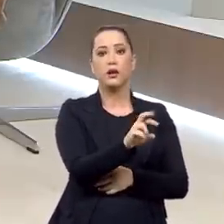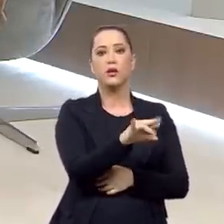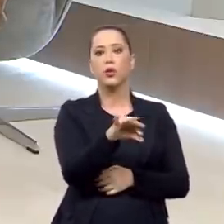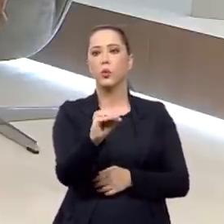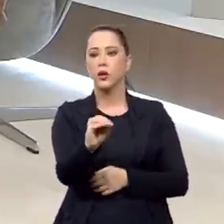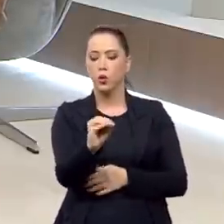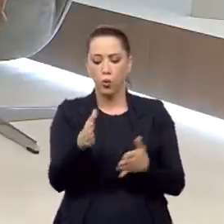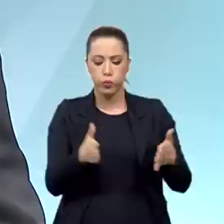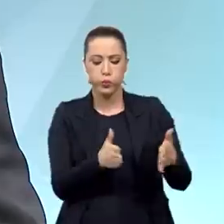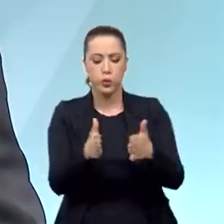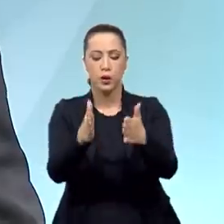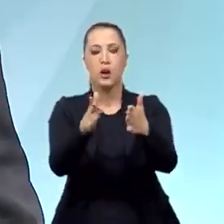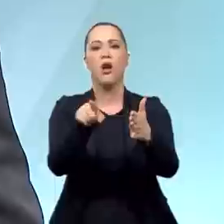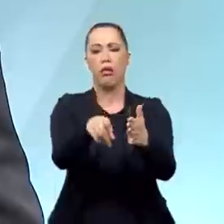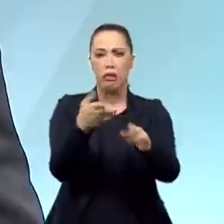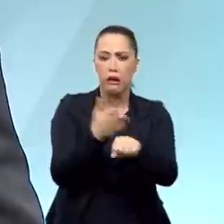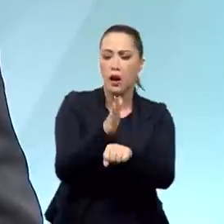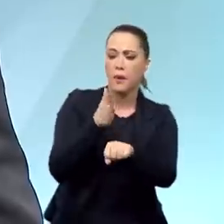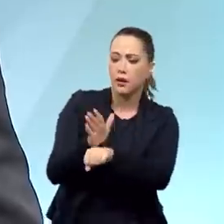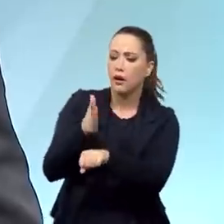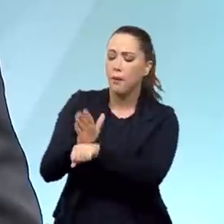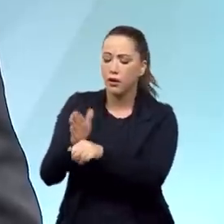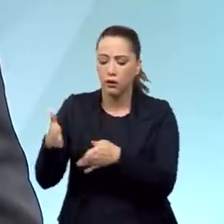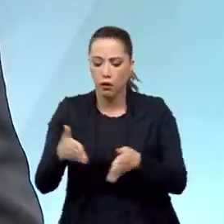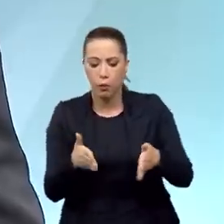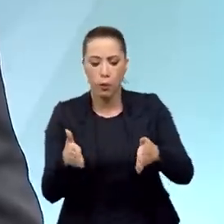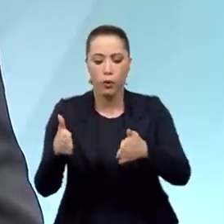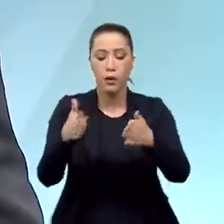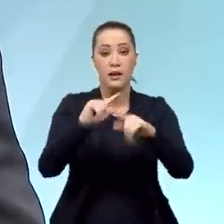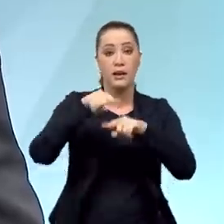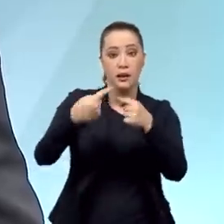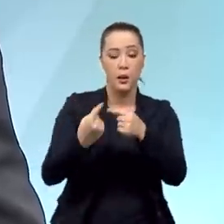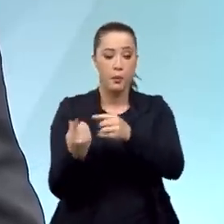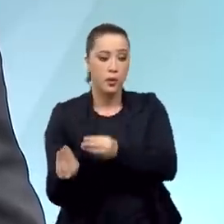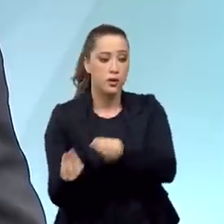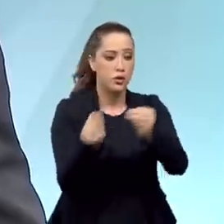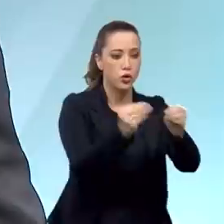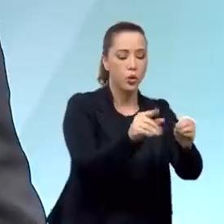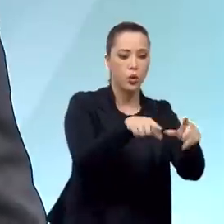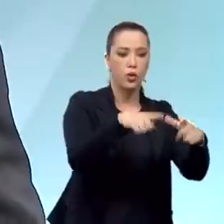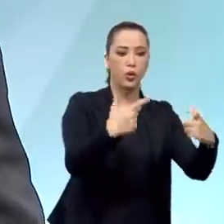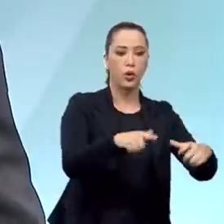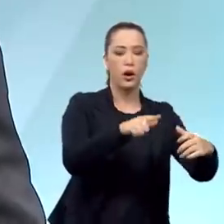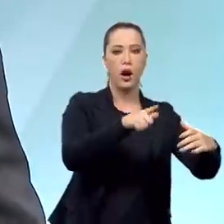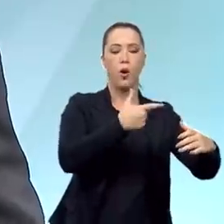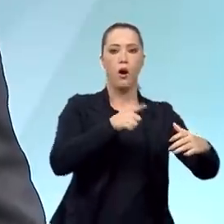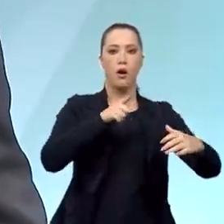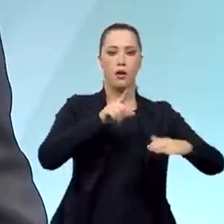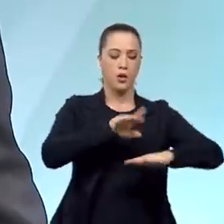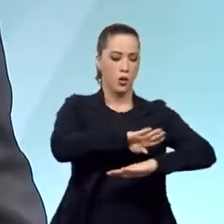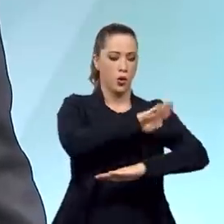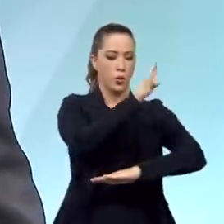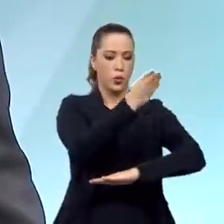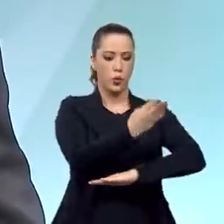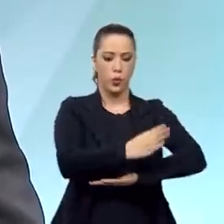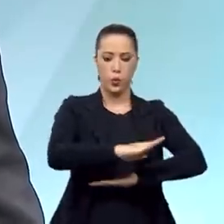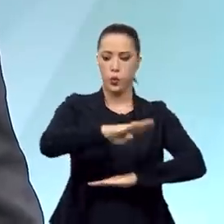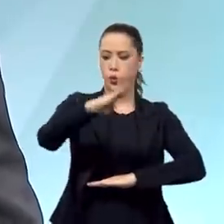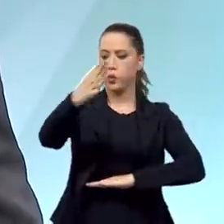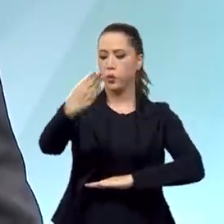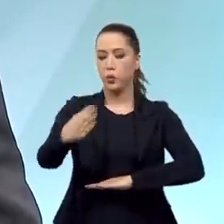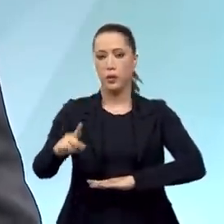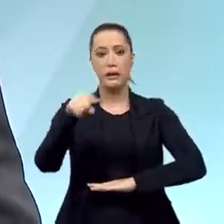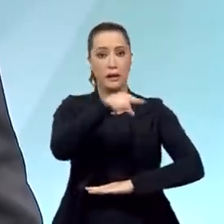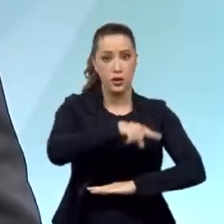em Massarossa até Monte Prano, e depois fomos rocados para o Vale do Reno. E ali tinha Monte Castelo. Então,